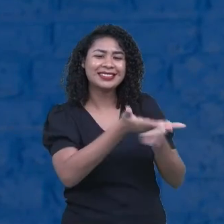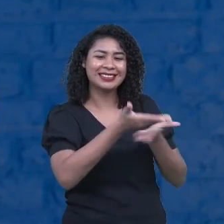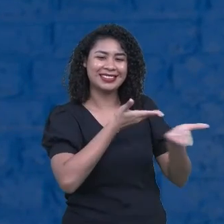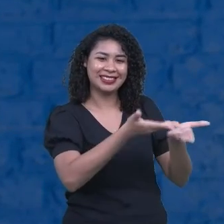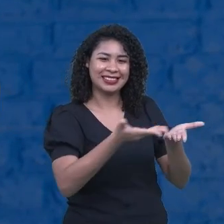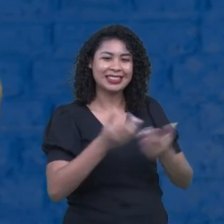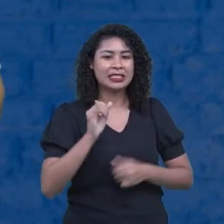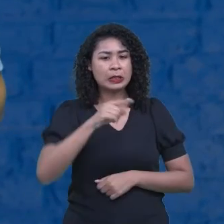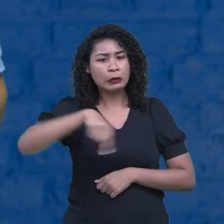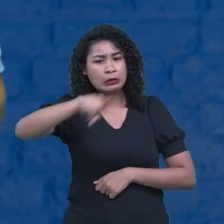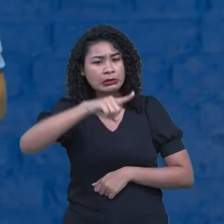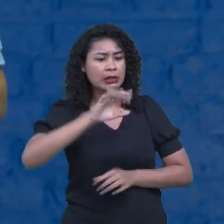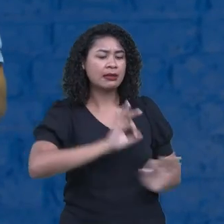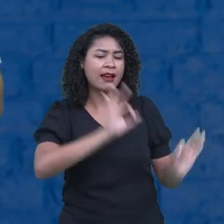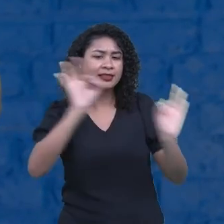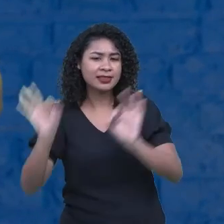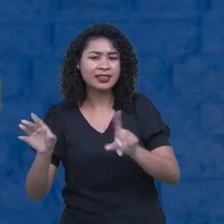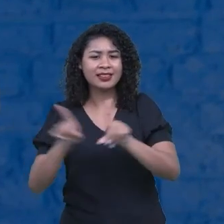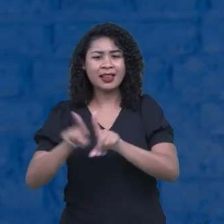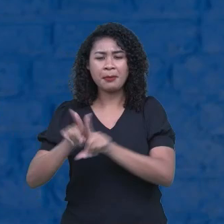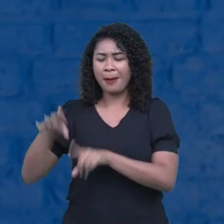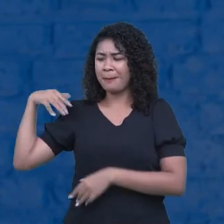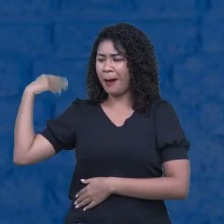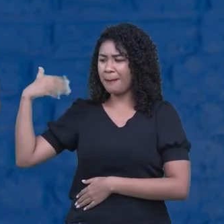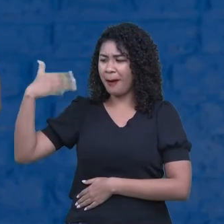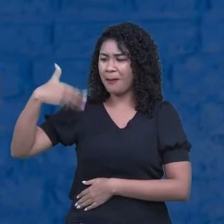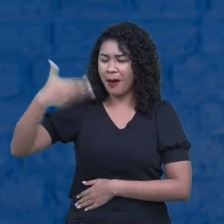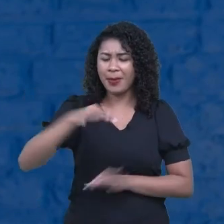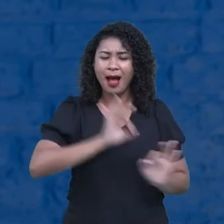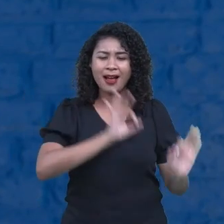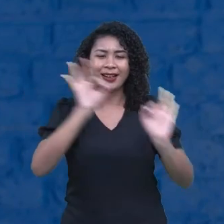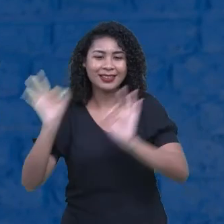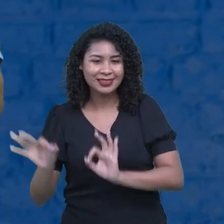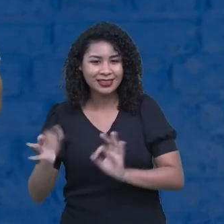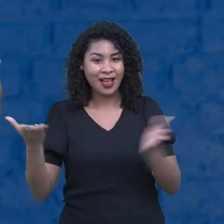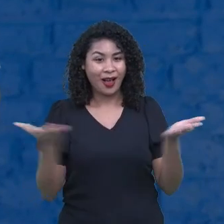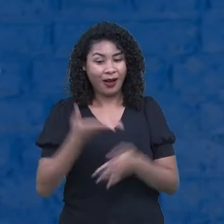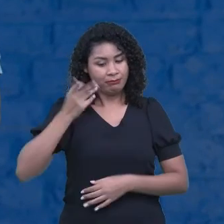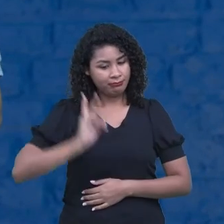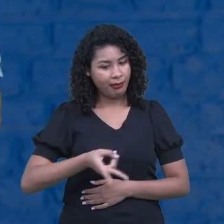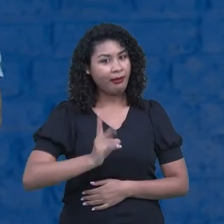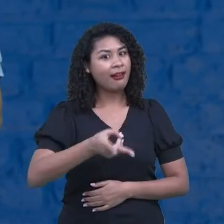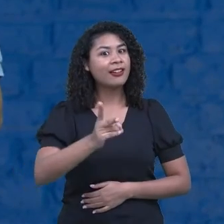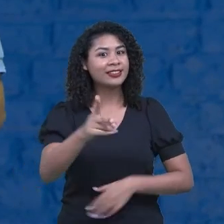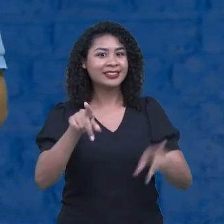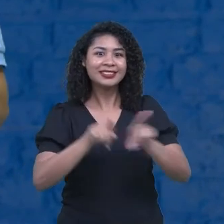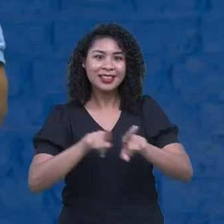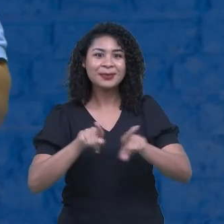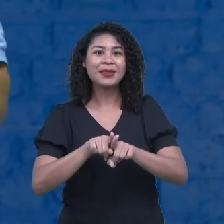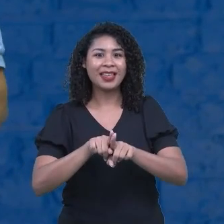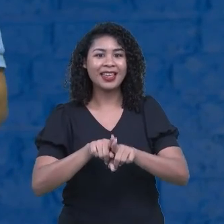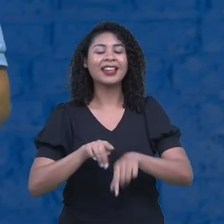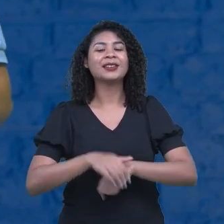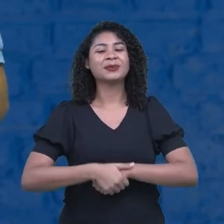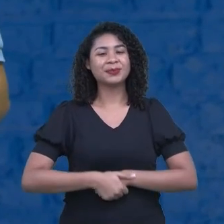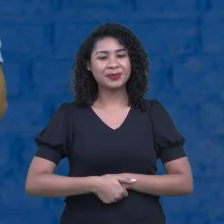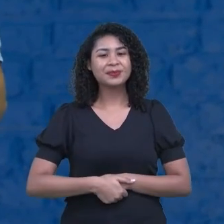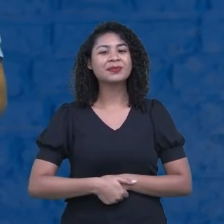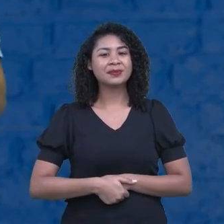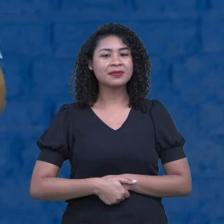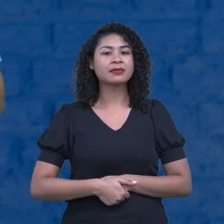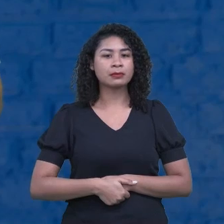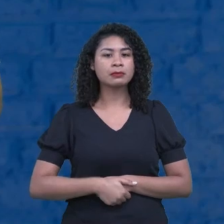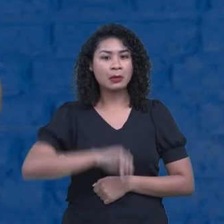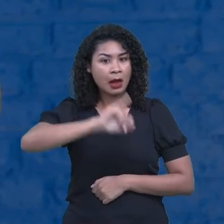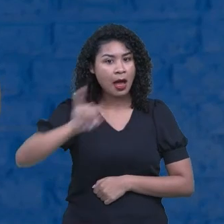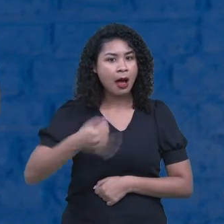esteve comigo nos nossos encontros e vamos seguir. Vamos seguir, vamos seguir adiante, façam um projeto de